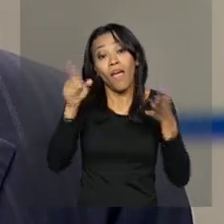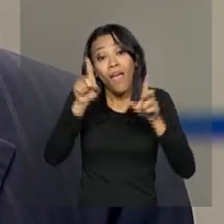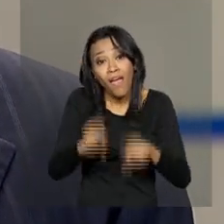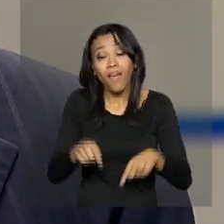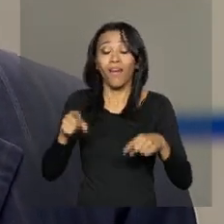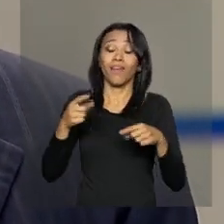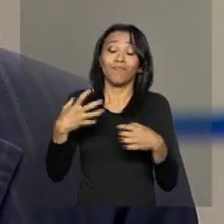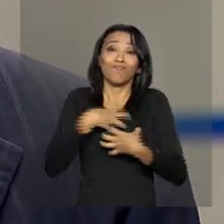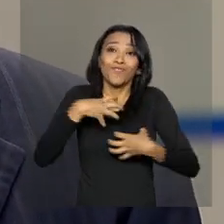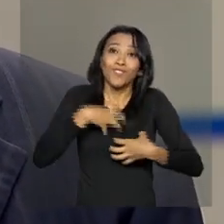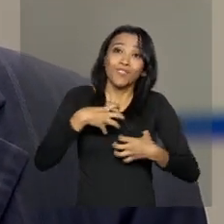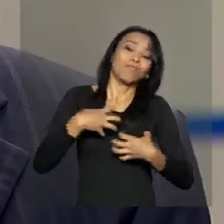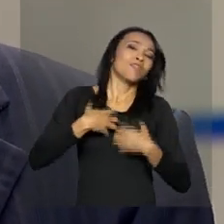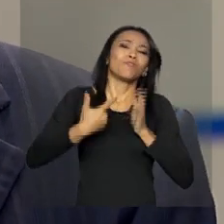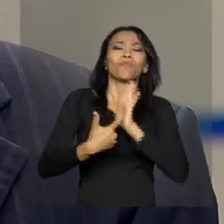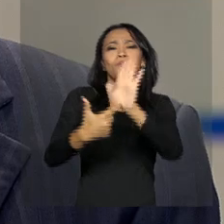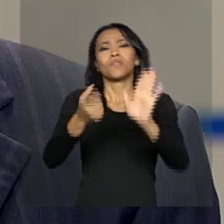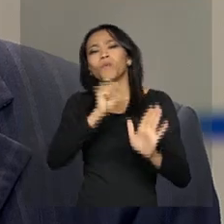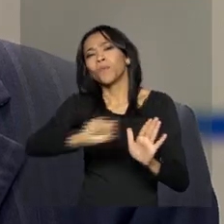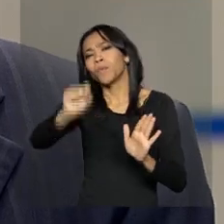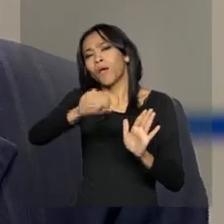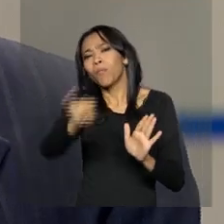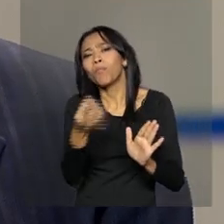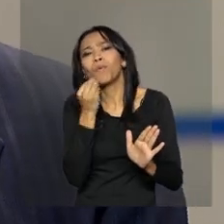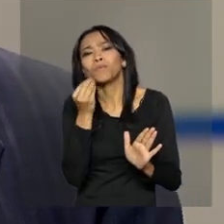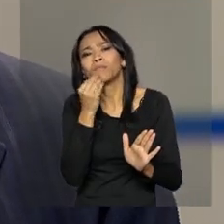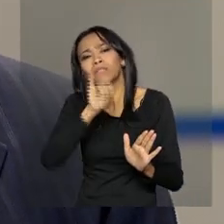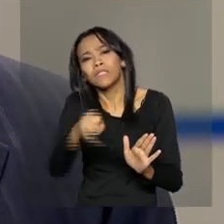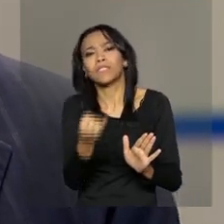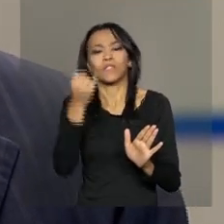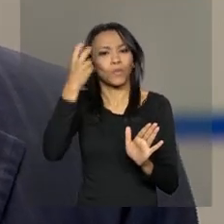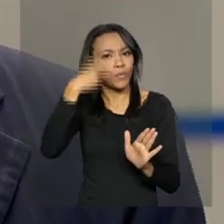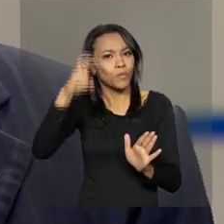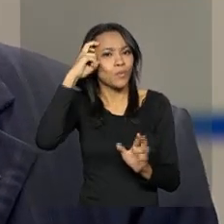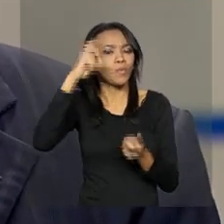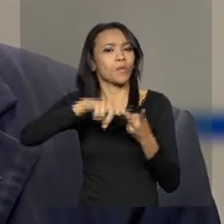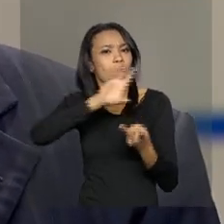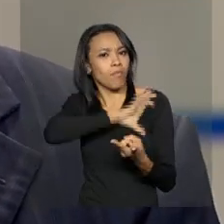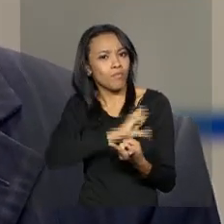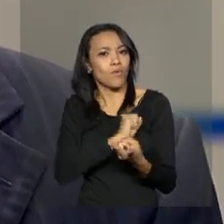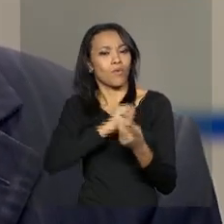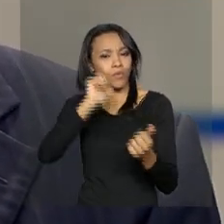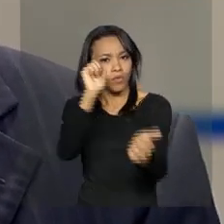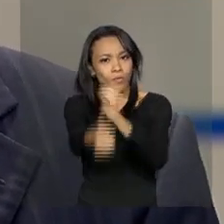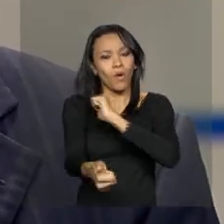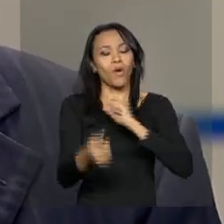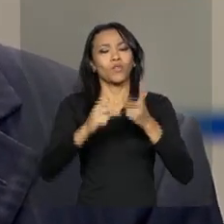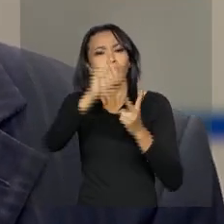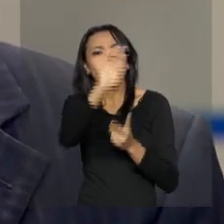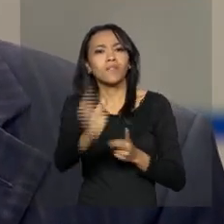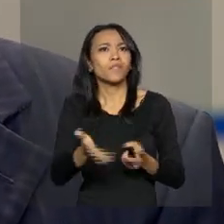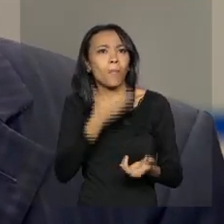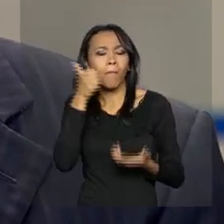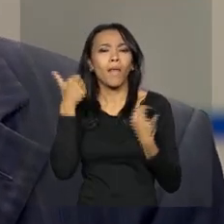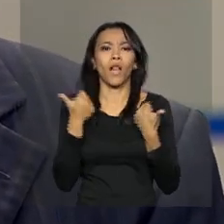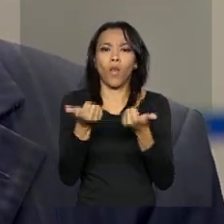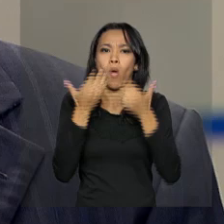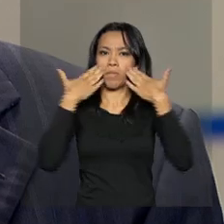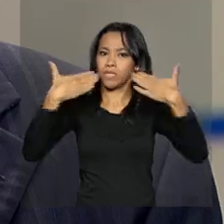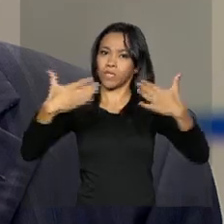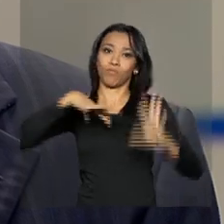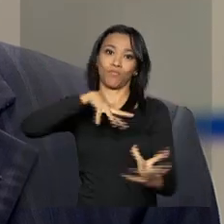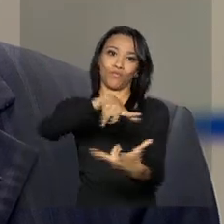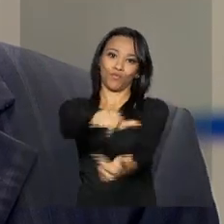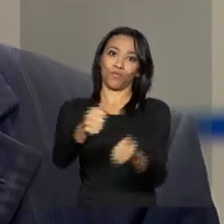momento de a gente mostrar a nossa cultura, mostrar o nosso amor pelo esporte, mostrar o que o Brasil tem de melhor, porque